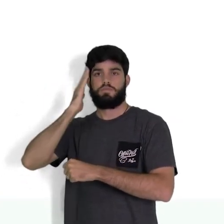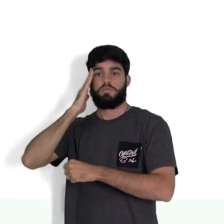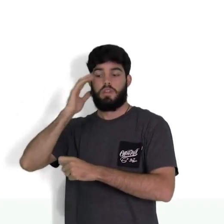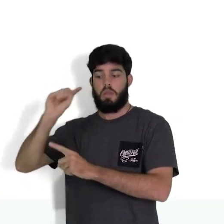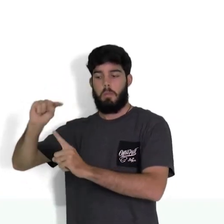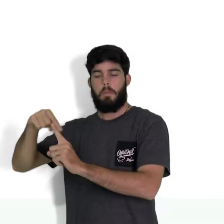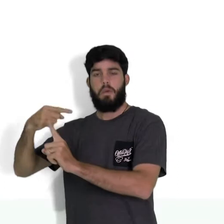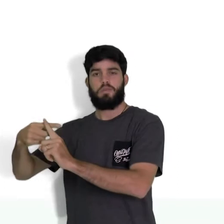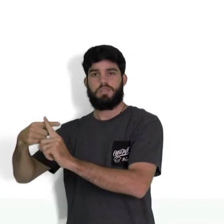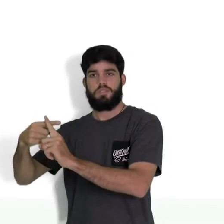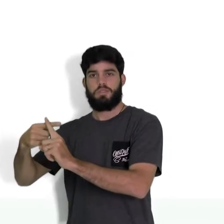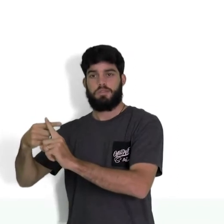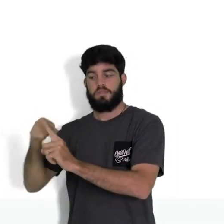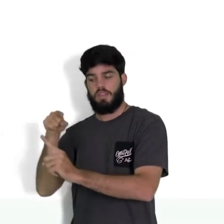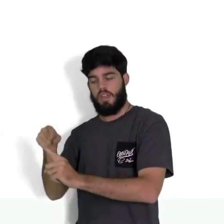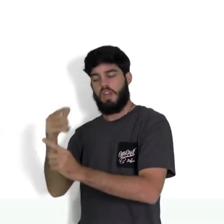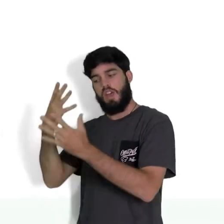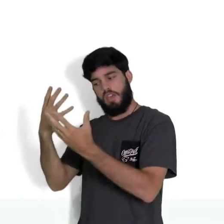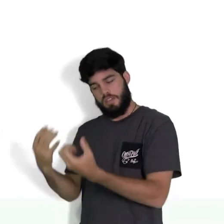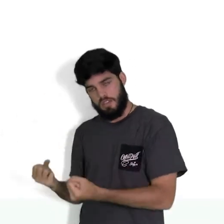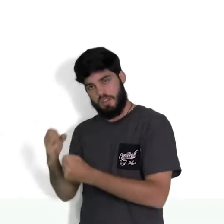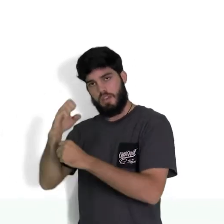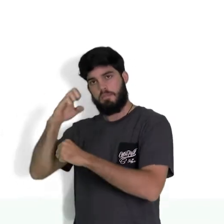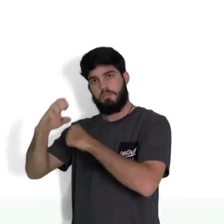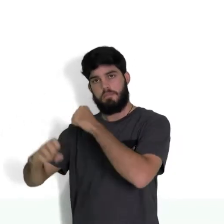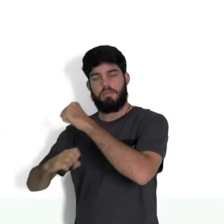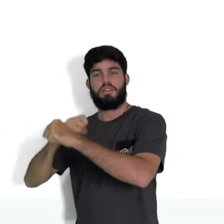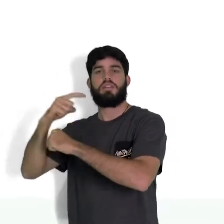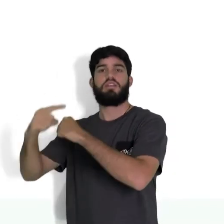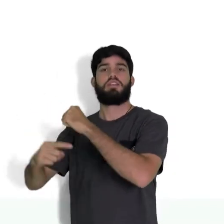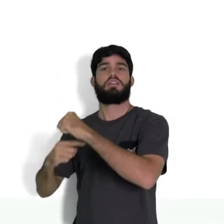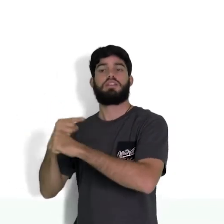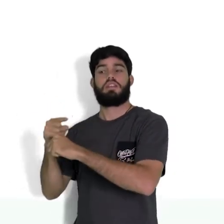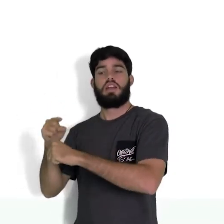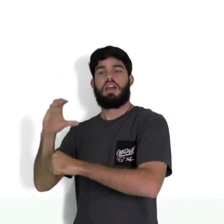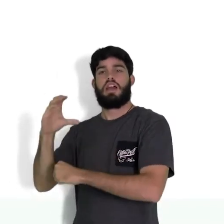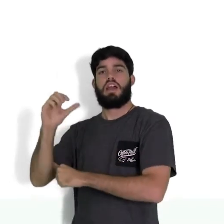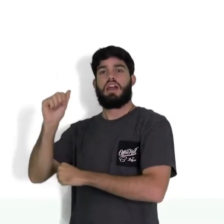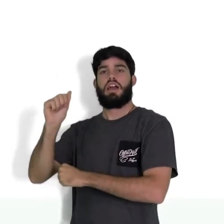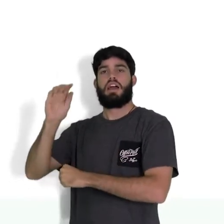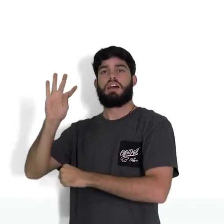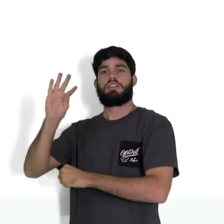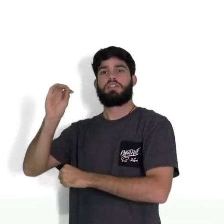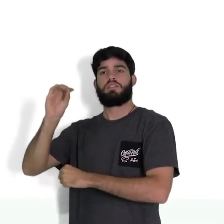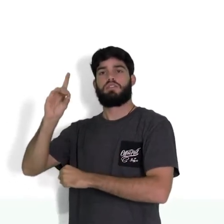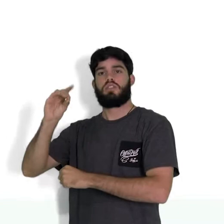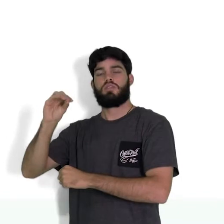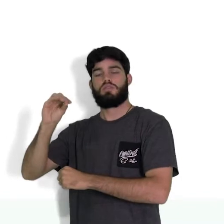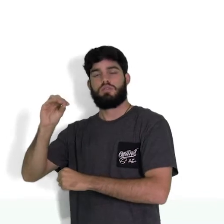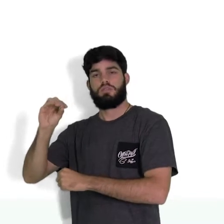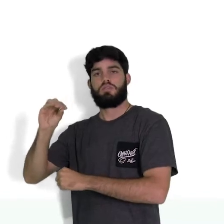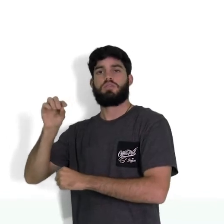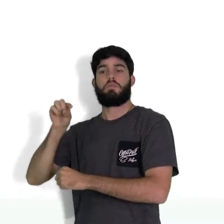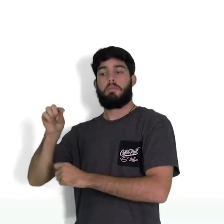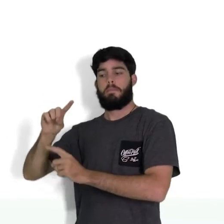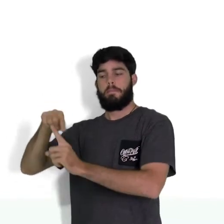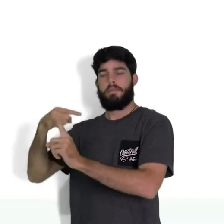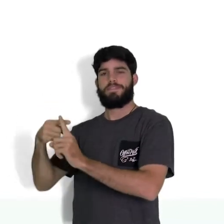O local que recebe elétrons é o cátodo. É o polo positivo.